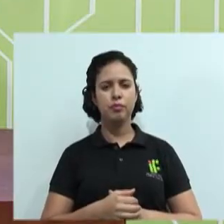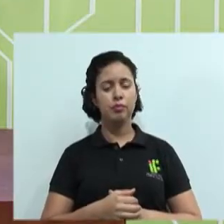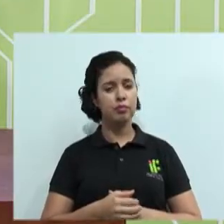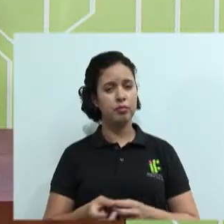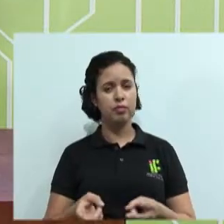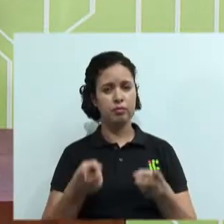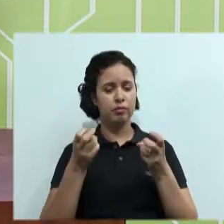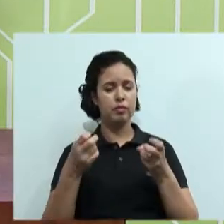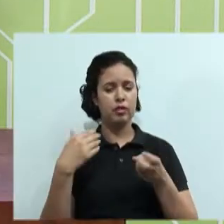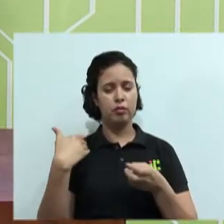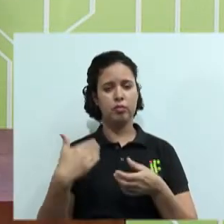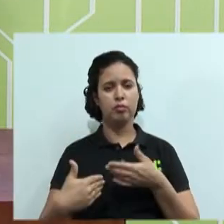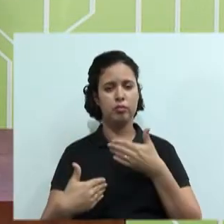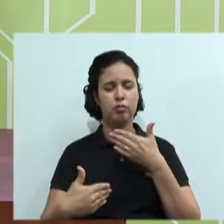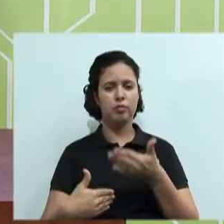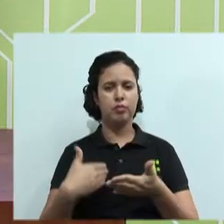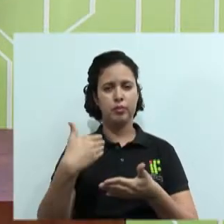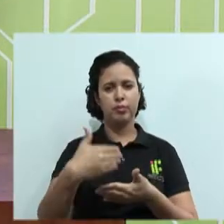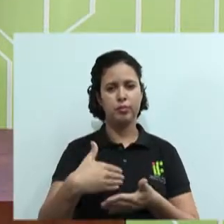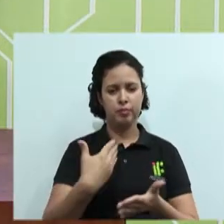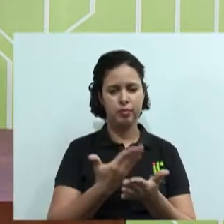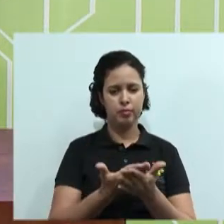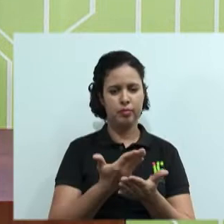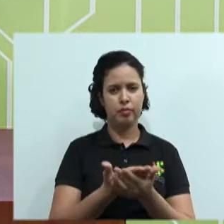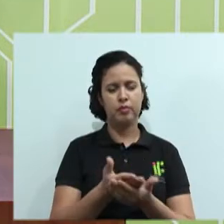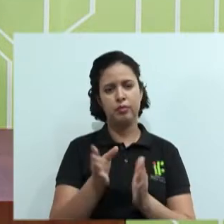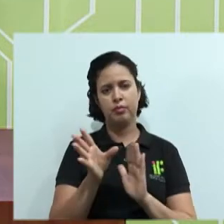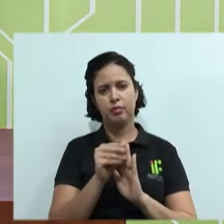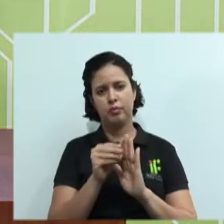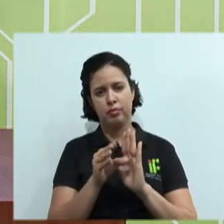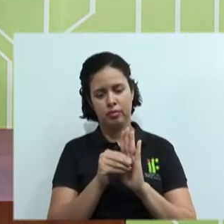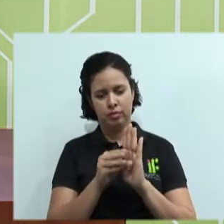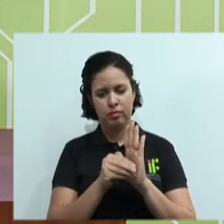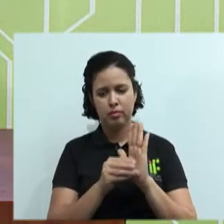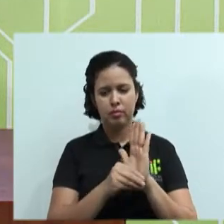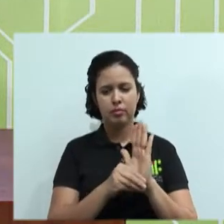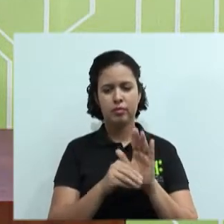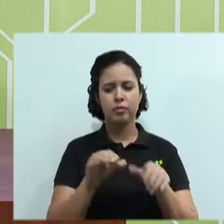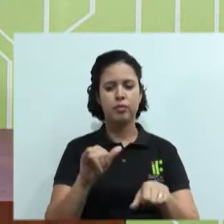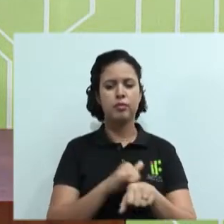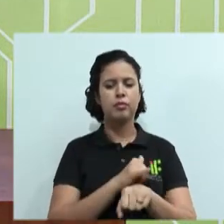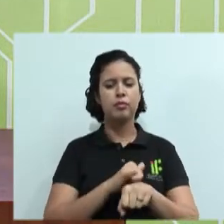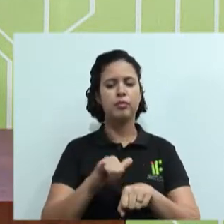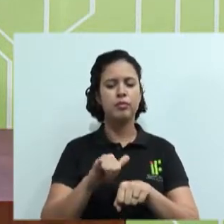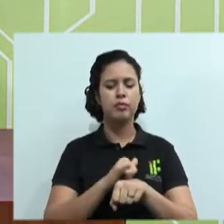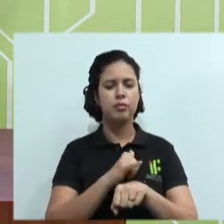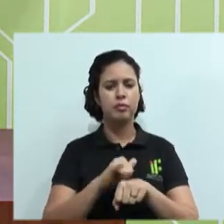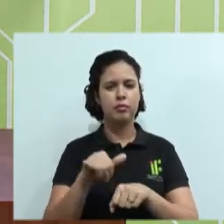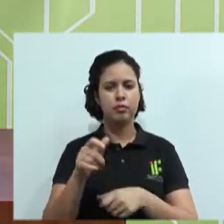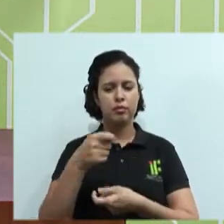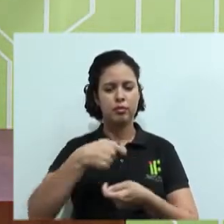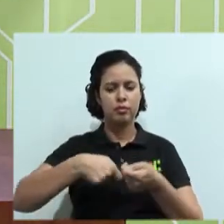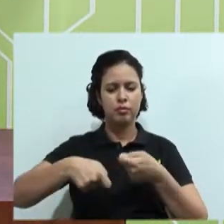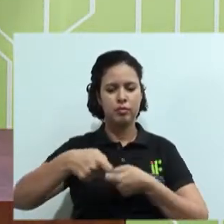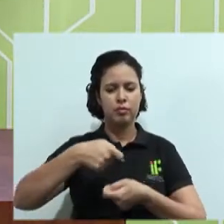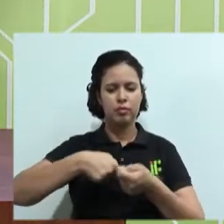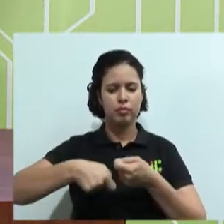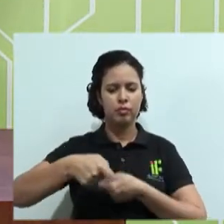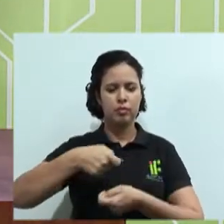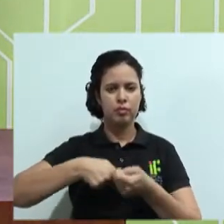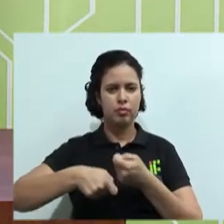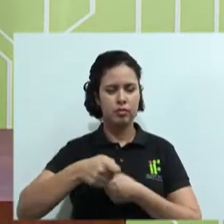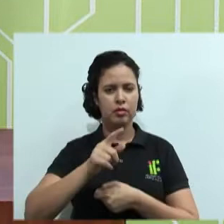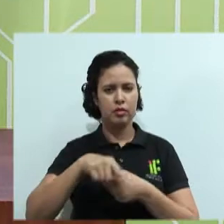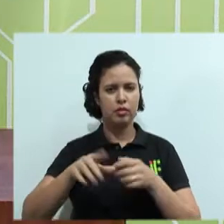longo das nossas aulas, os conteúdos aí sobre técnicas de negociação vão ser vinculados aí